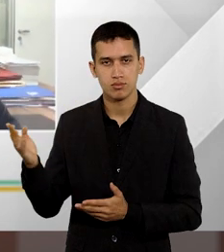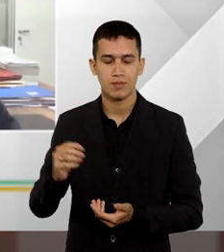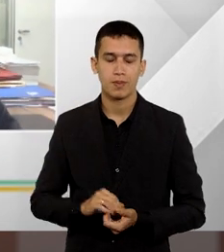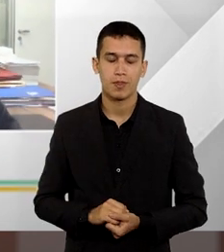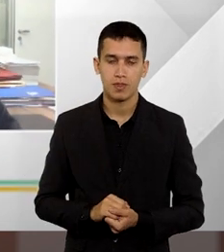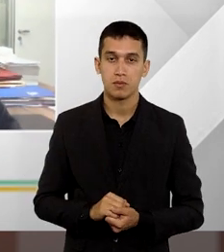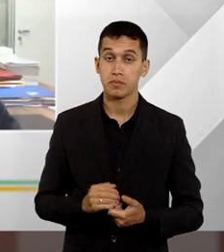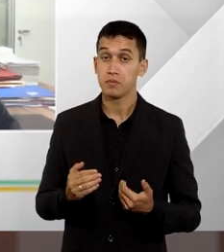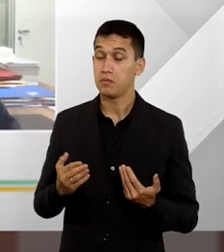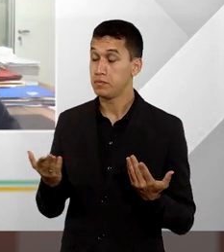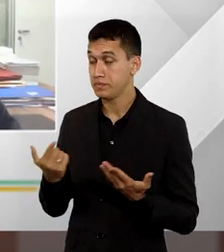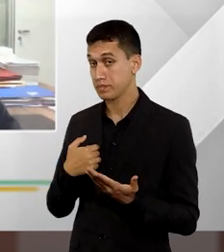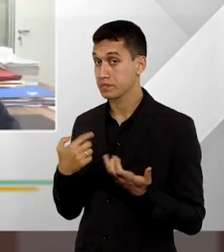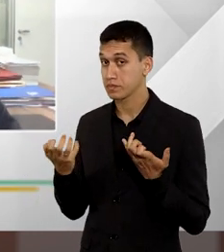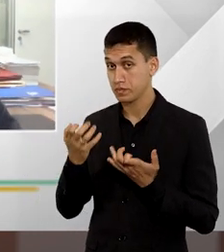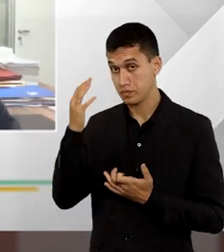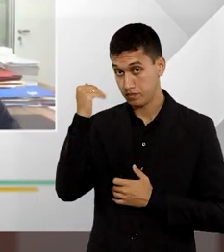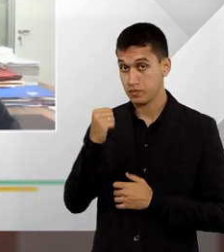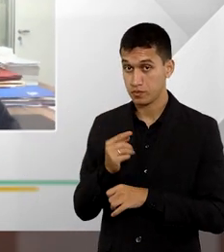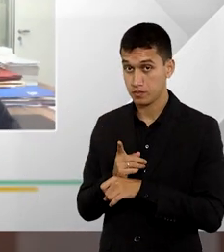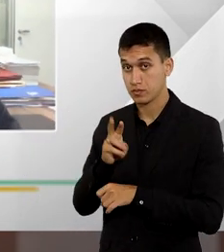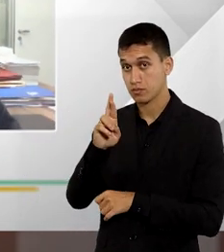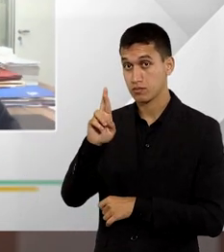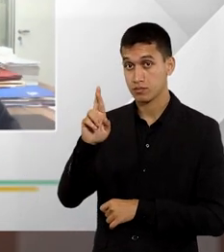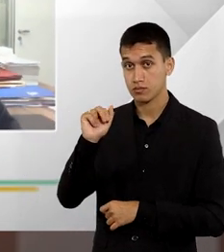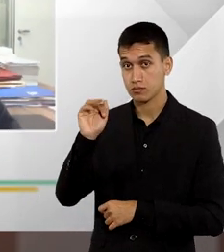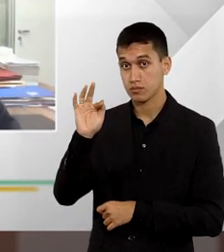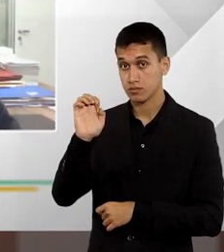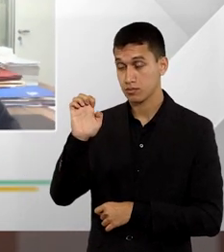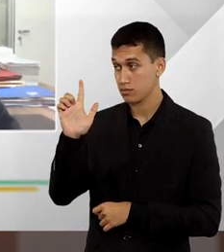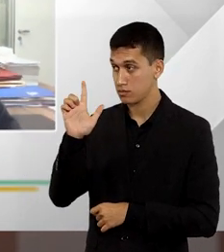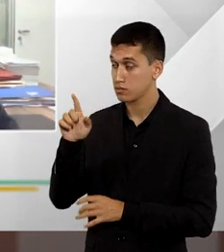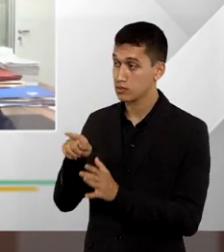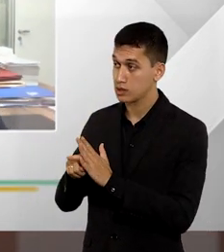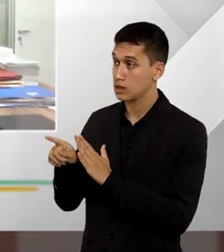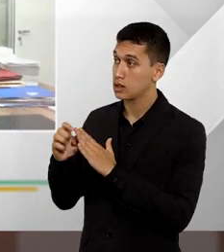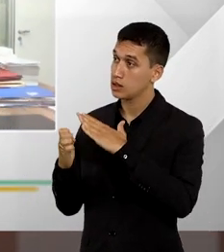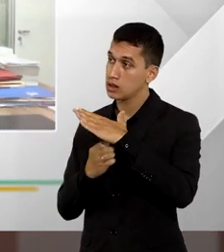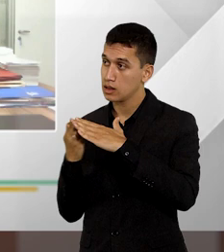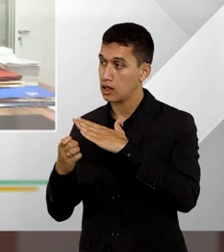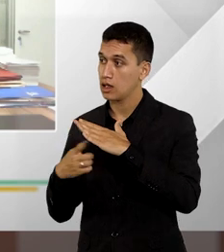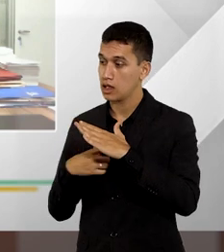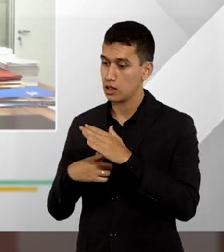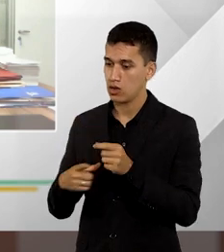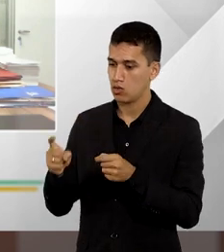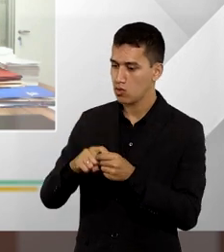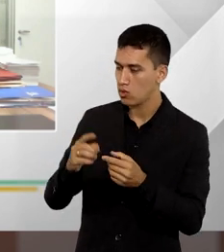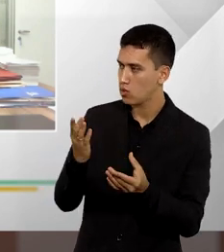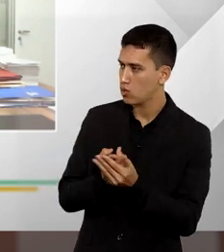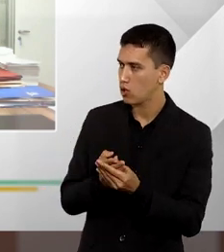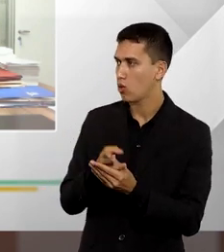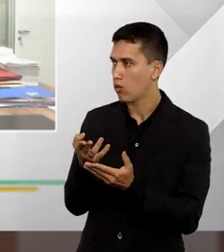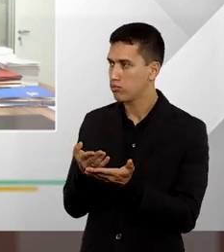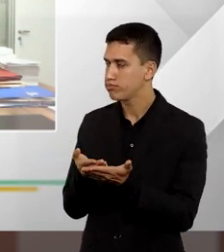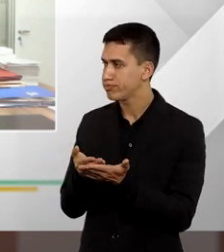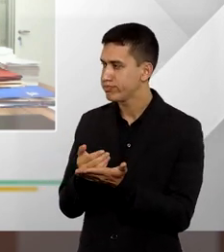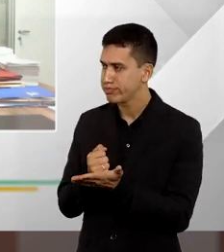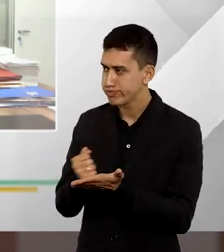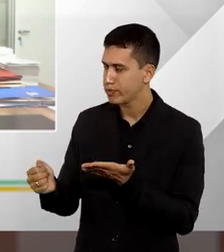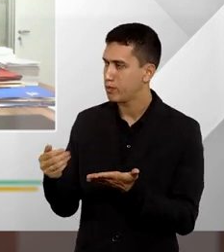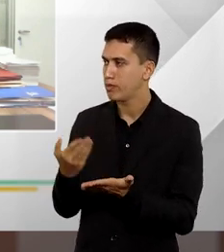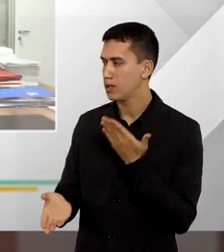Agora, eu queria saber do doutor Rafael, no caso de empresas em recuperação judicial ou falência, como é que ficam, então,